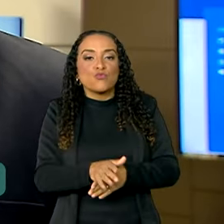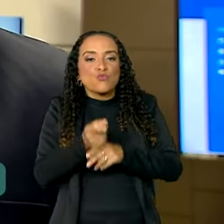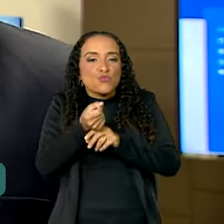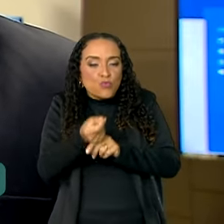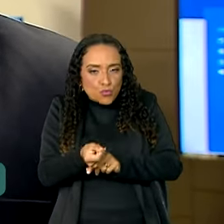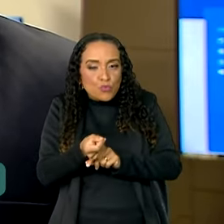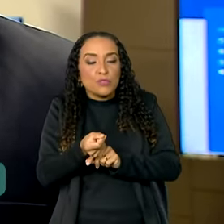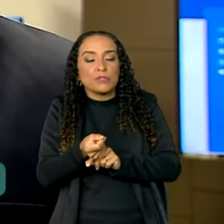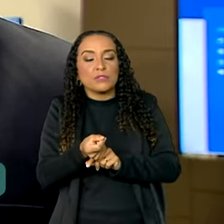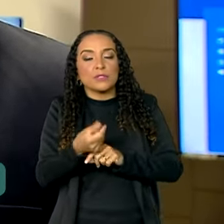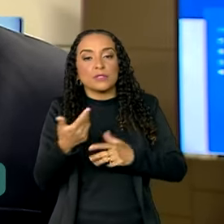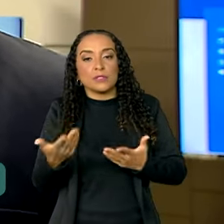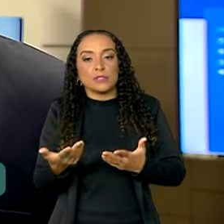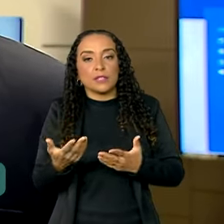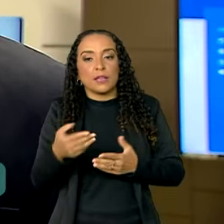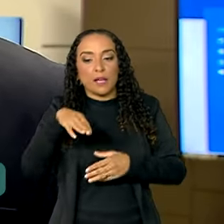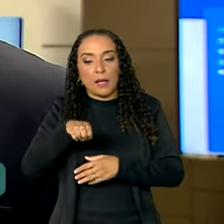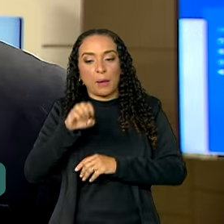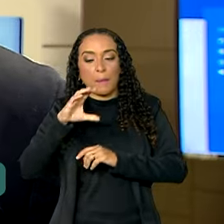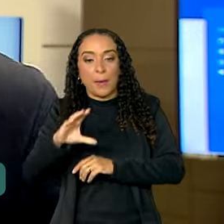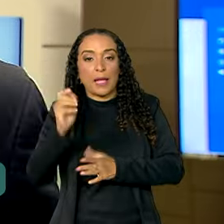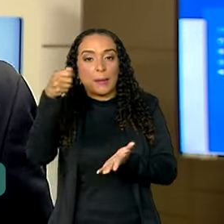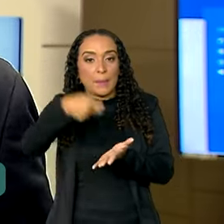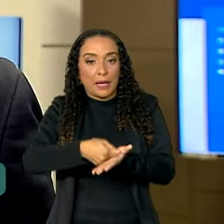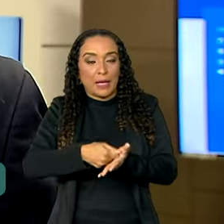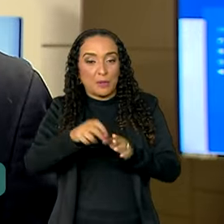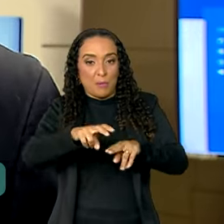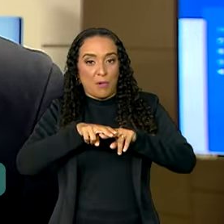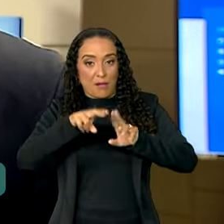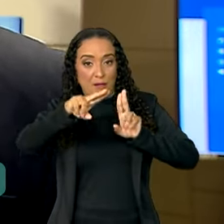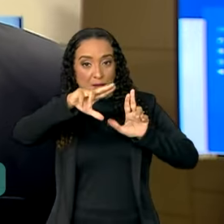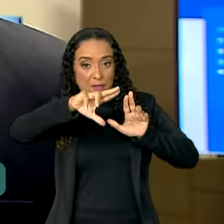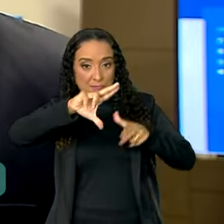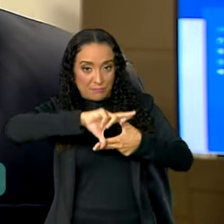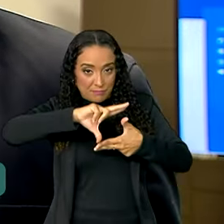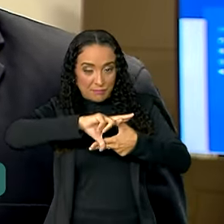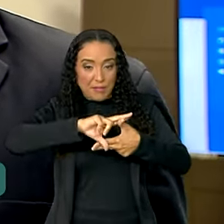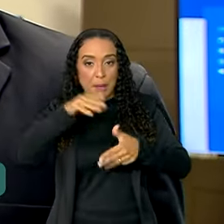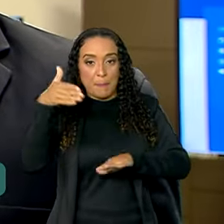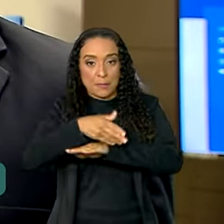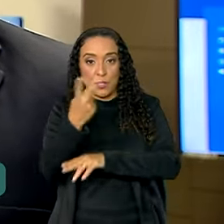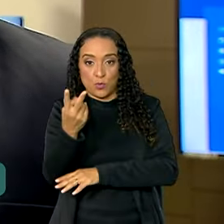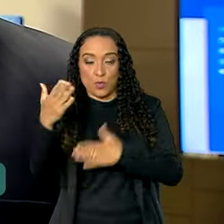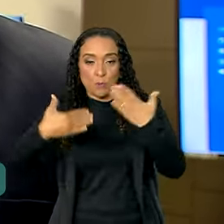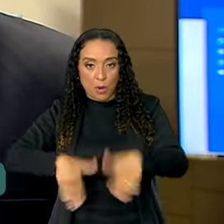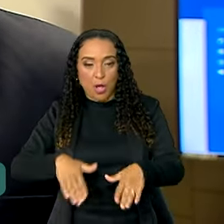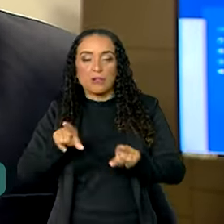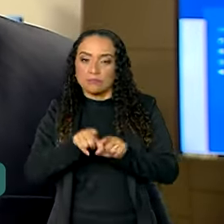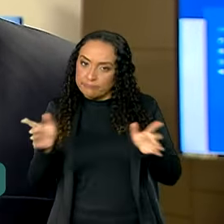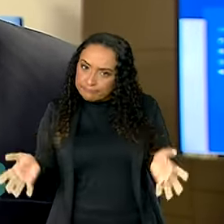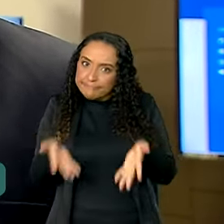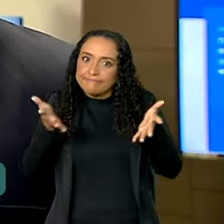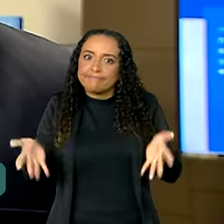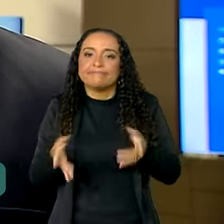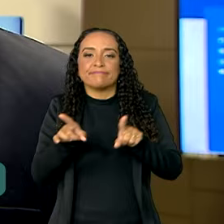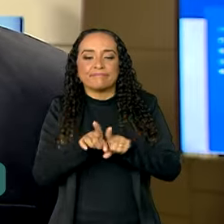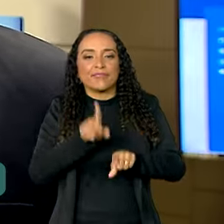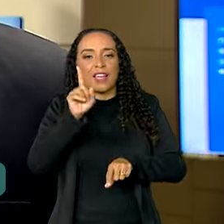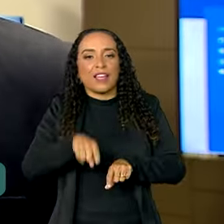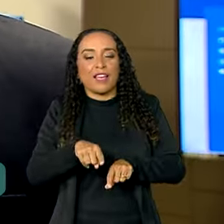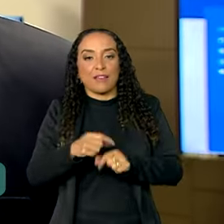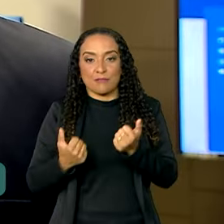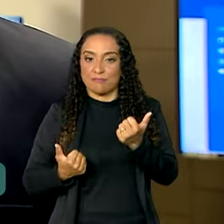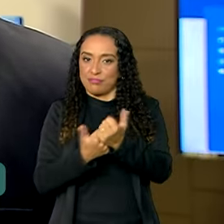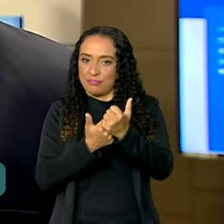custo que o MEC está pagando por meio do Pé de Meia para a participação nas duas provas, além de ser um incentivo, é também um